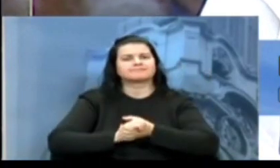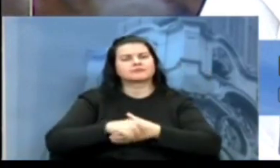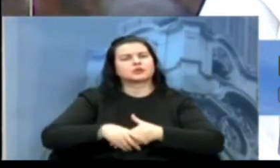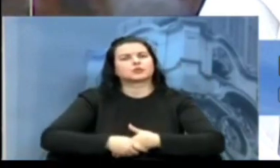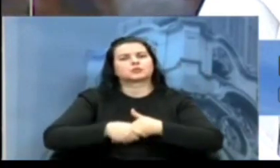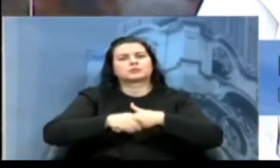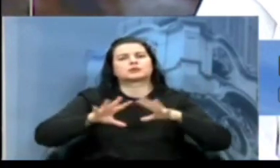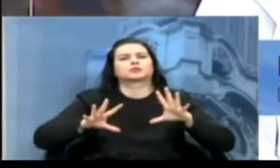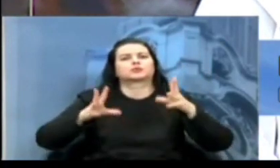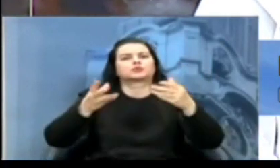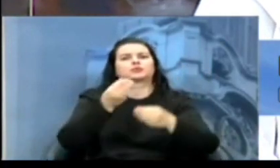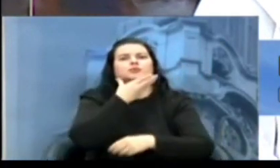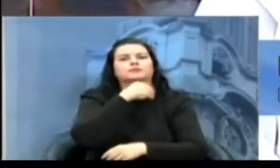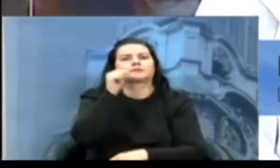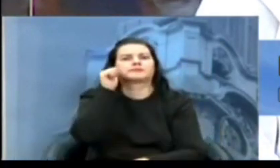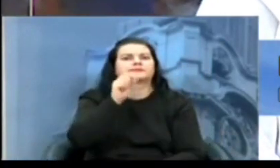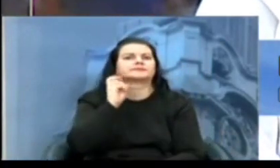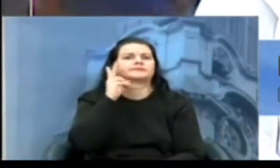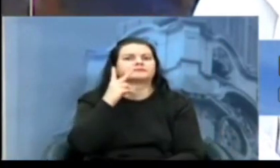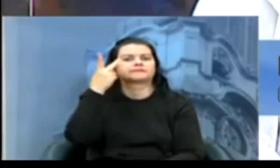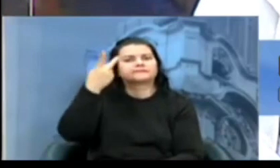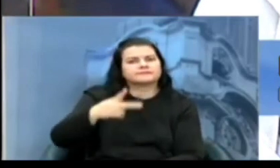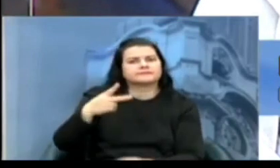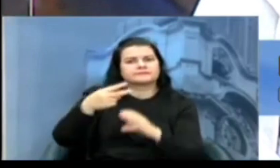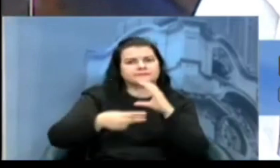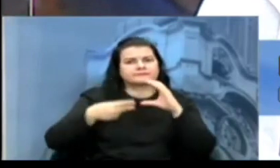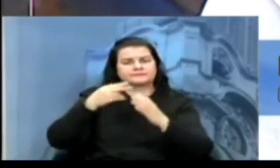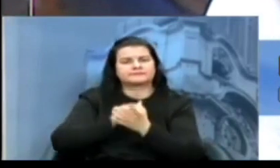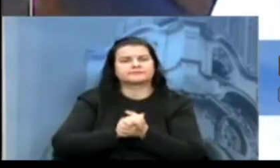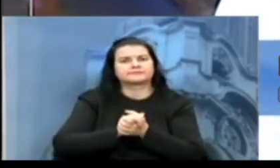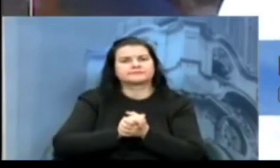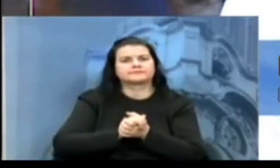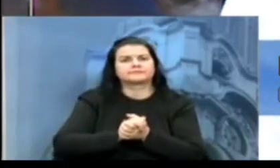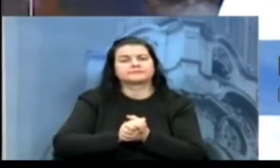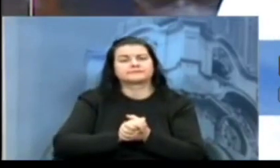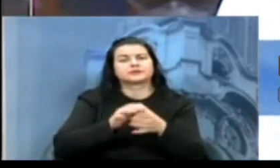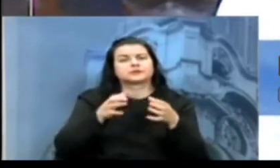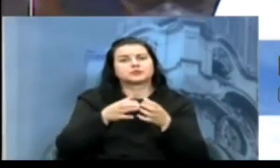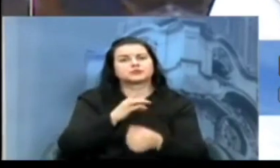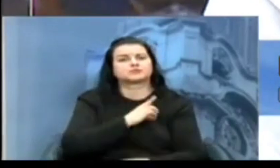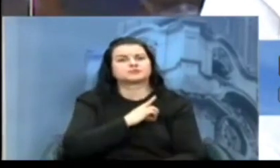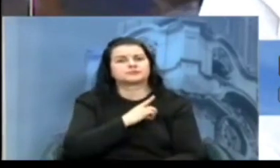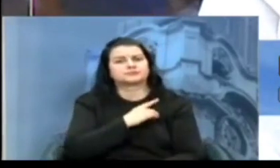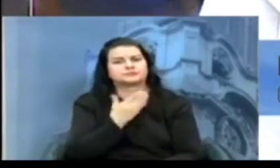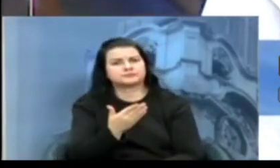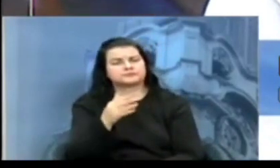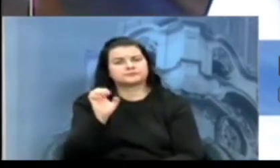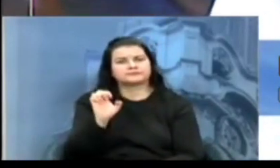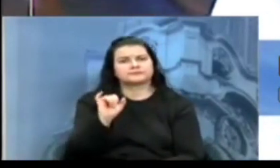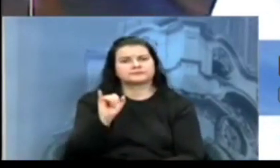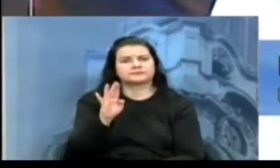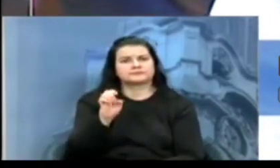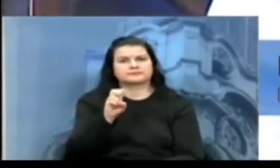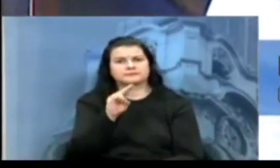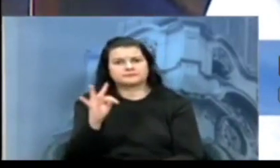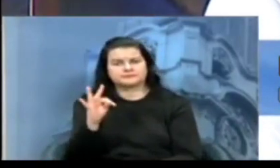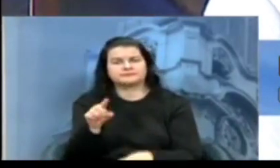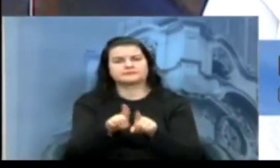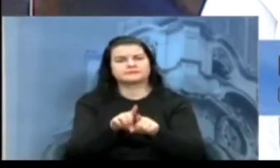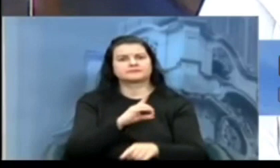vereadores e vereadoras desta Casa. Excelentíssimos delegados Ebert Moreira Neto e Cassiano Cabral,